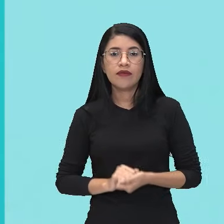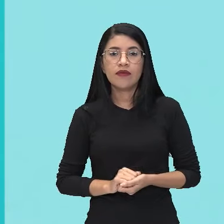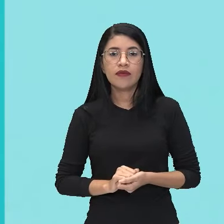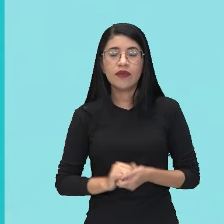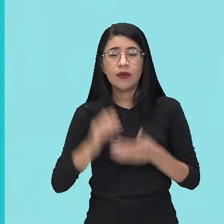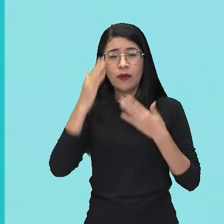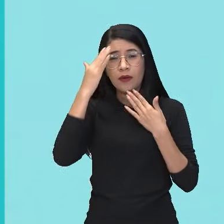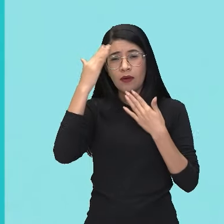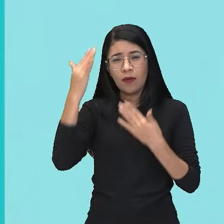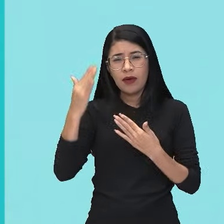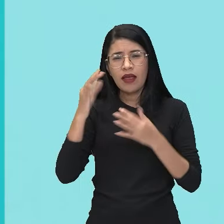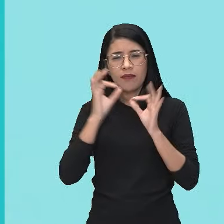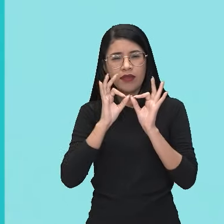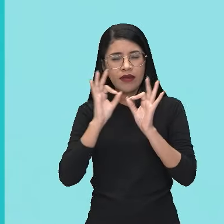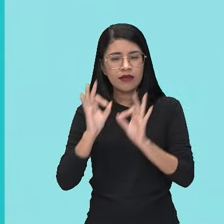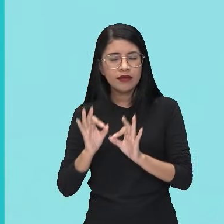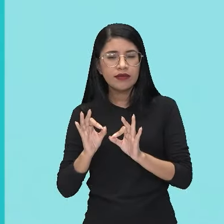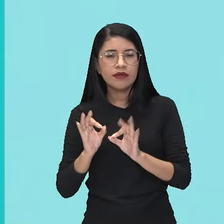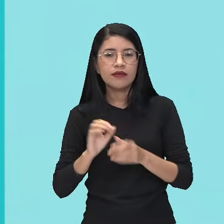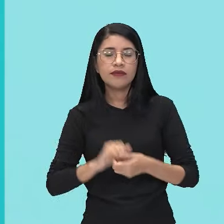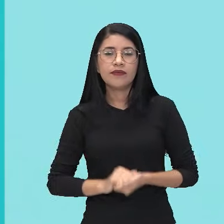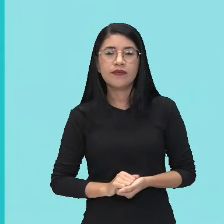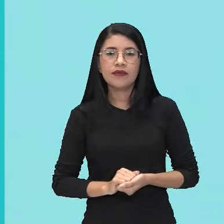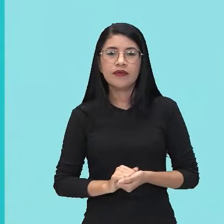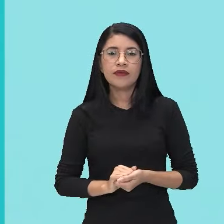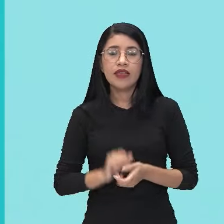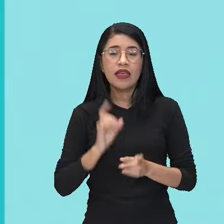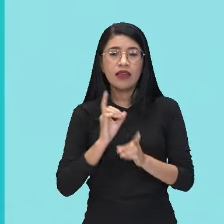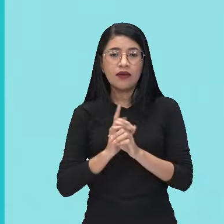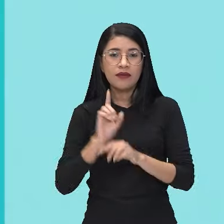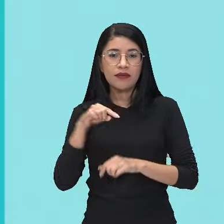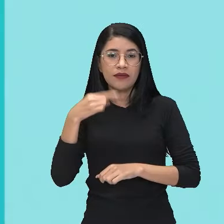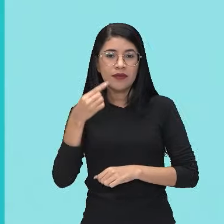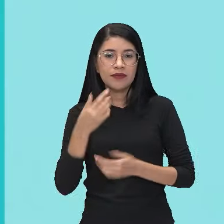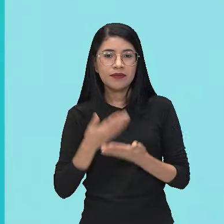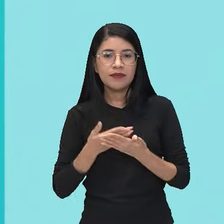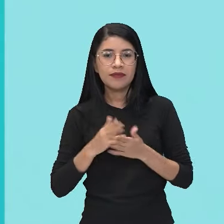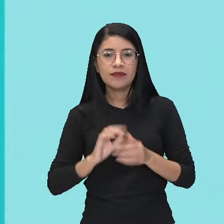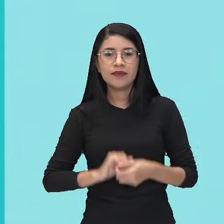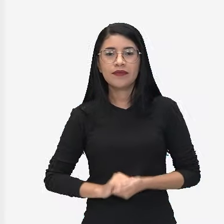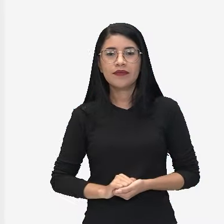Muito obrigado por ficarem comigo até agora. A gente se vê por aí.